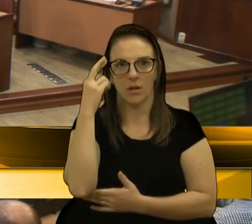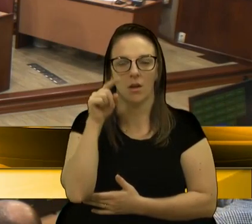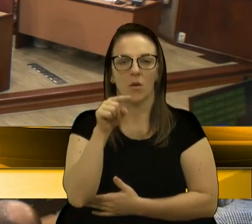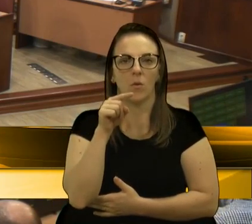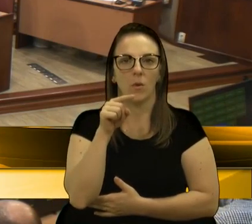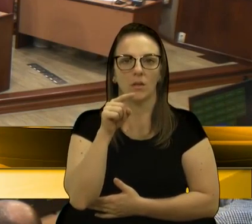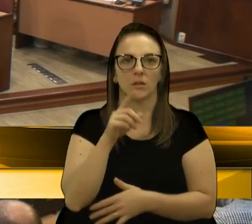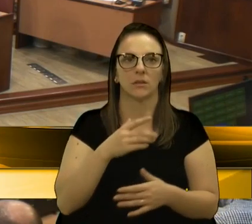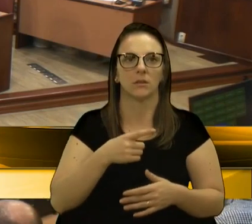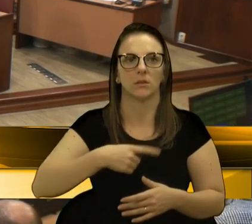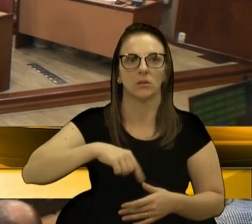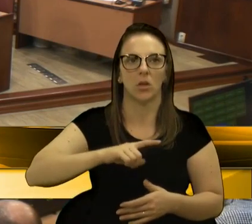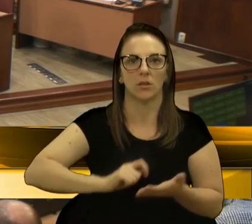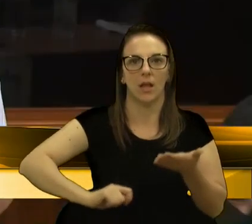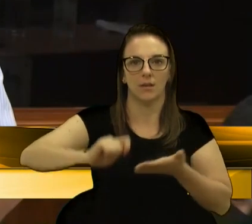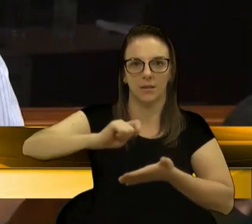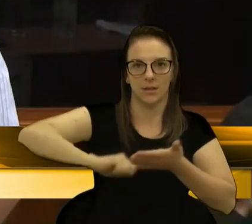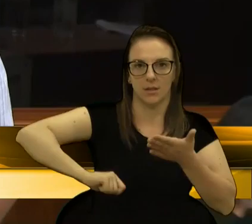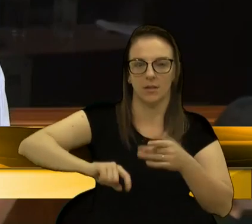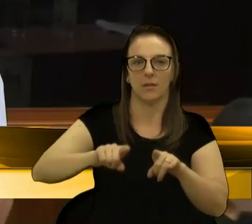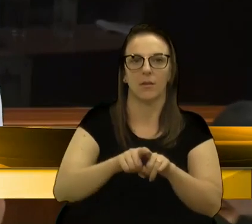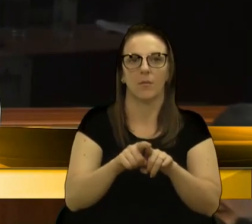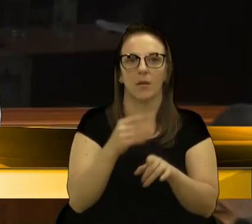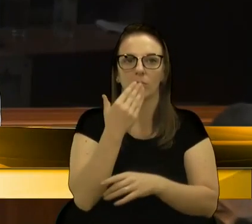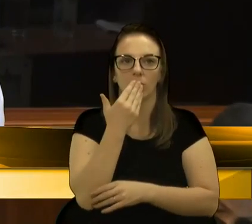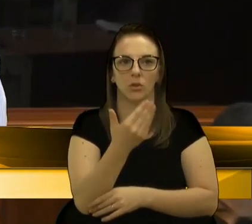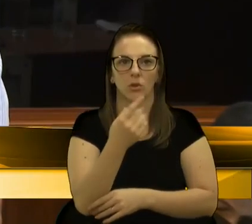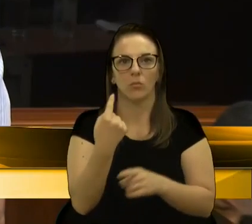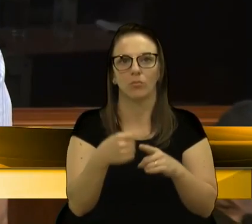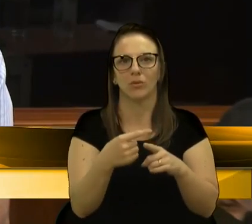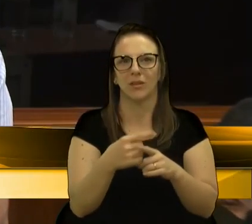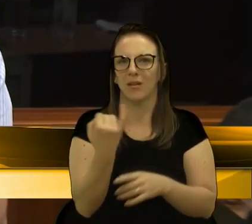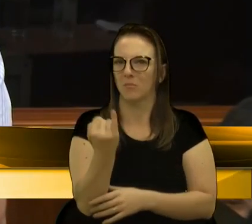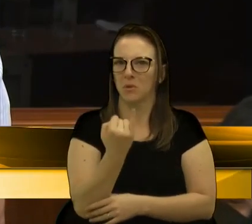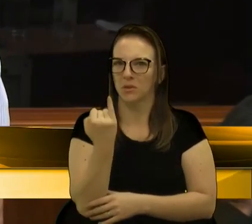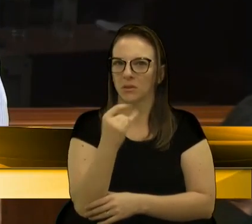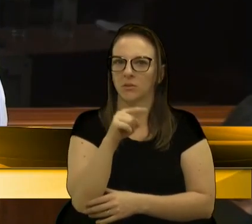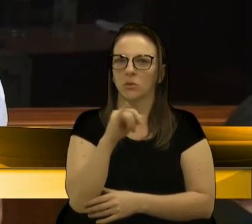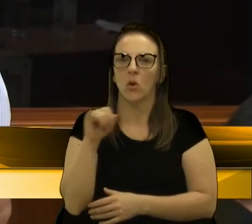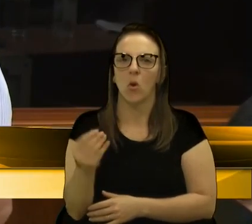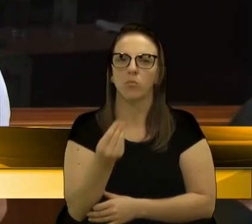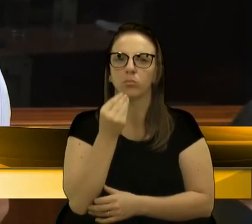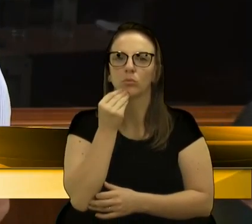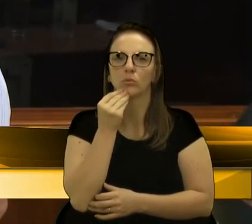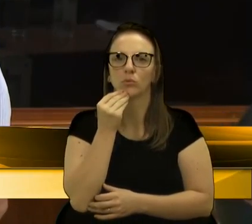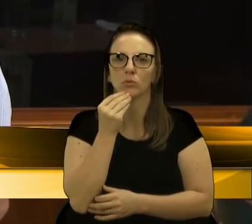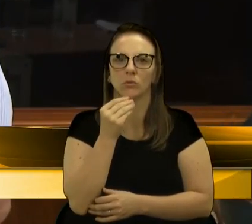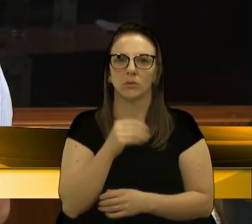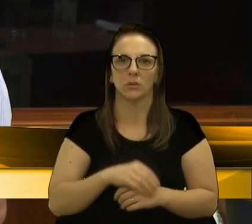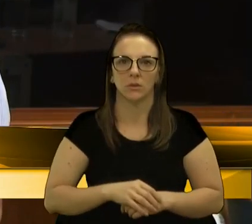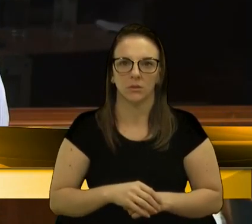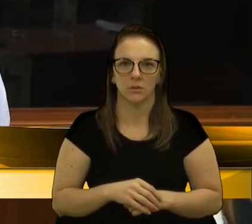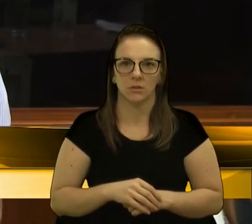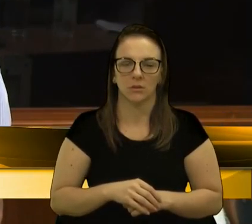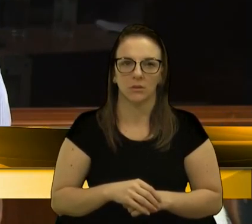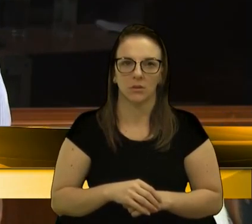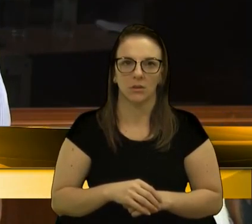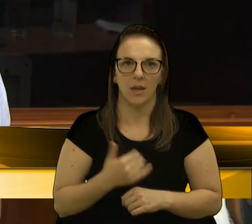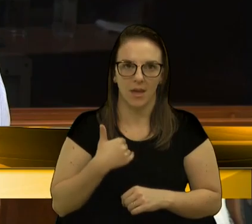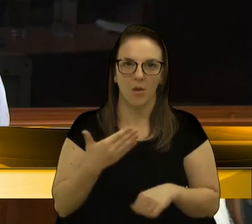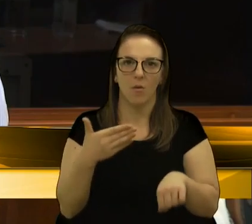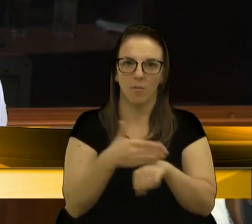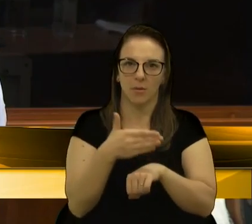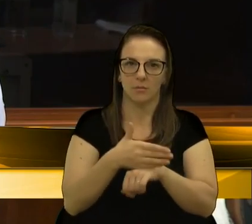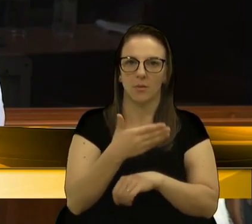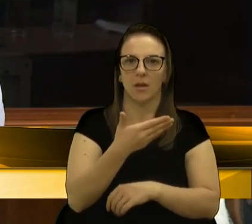esse requerimento. Porque a importância, né, vereador Rafael, que estava nessa oportunidade que eu estava, fazia parte do governo Alceu,